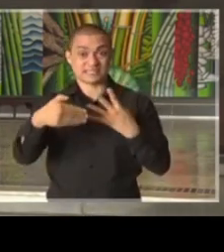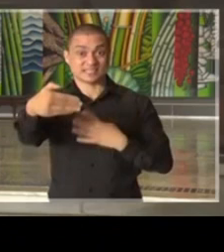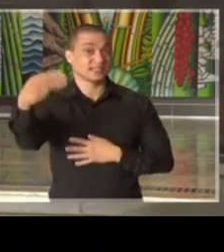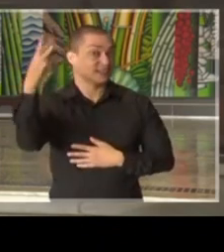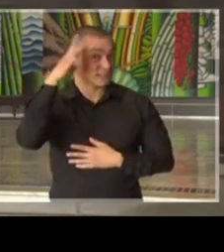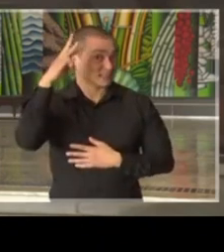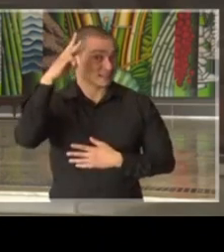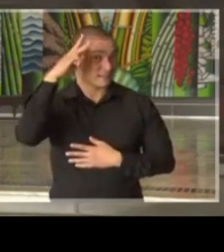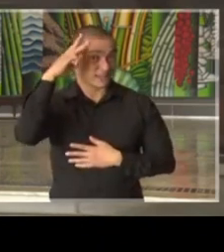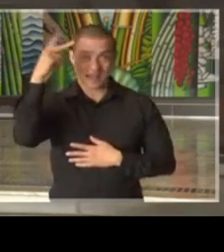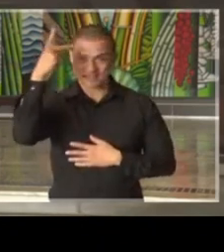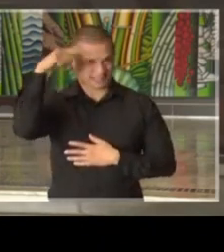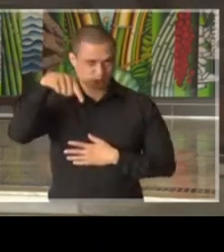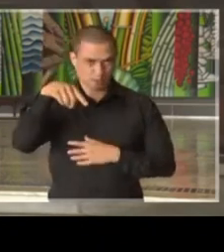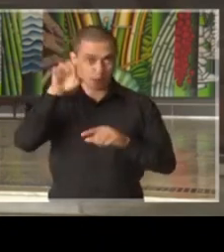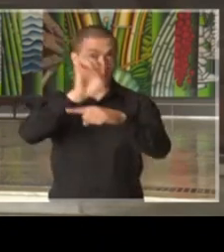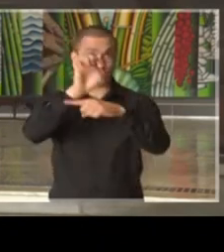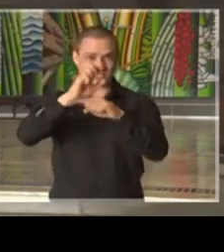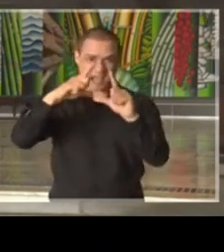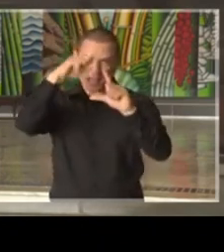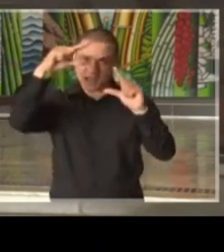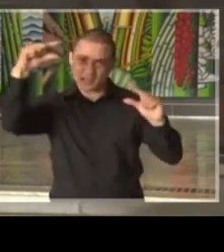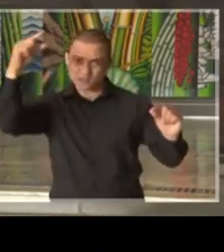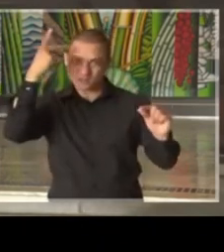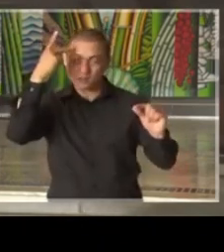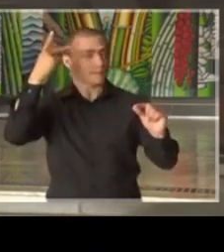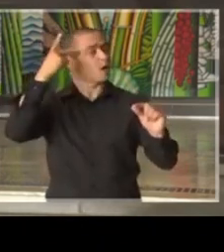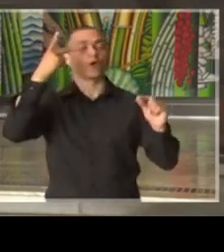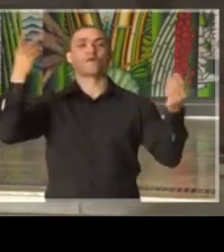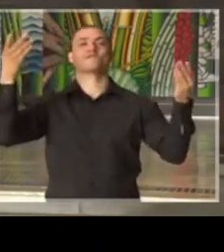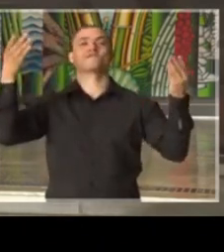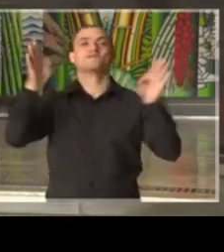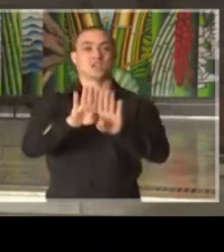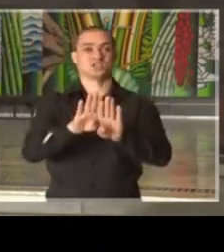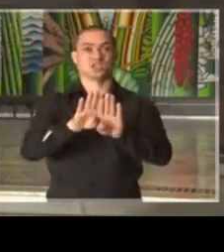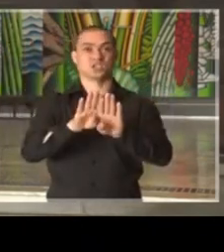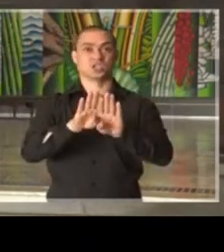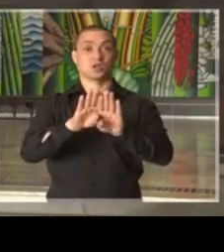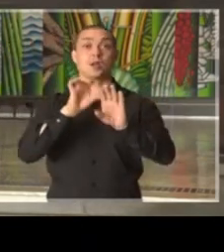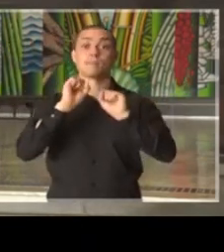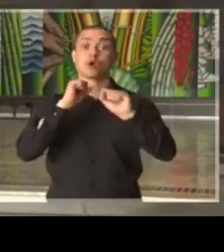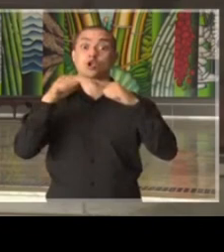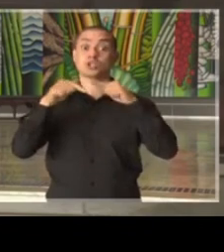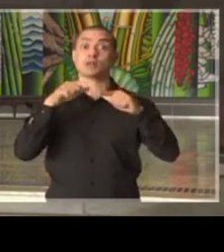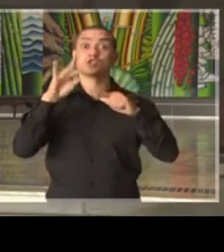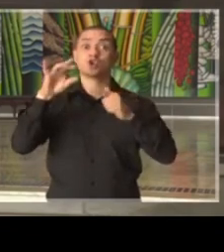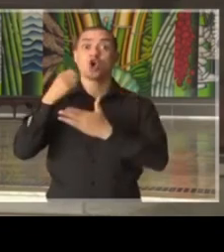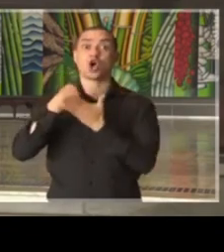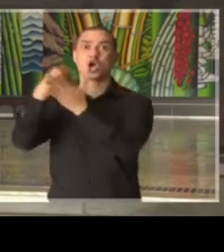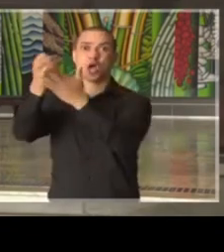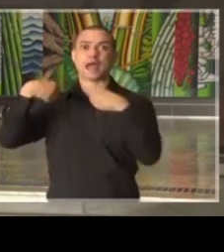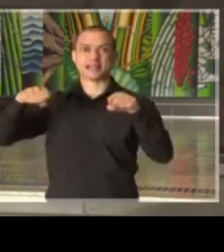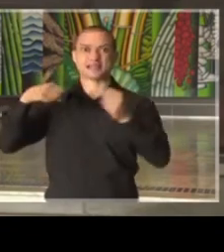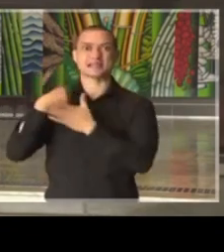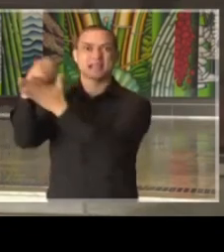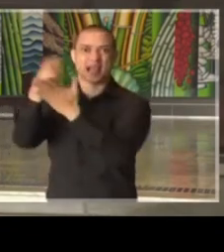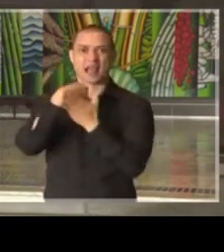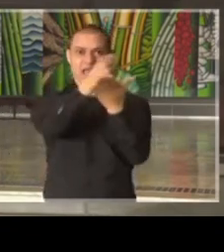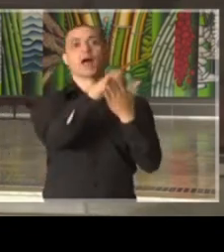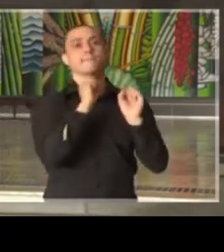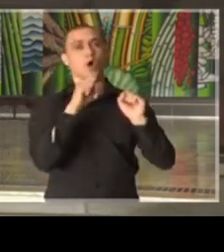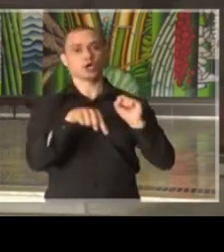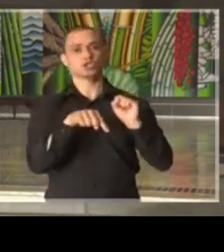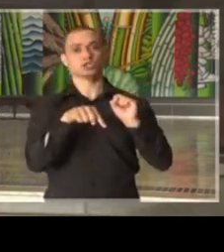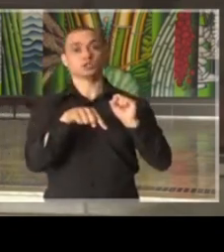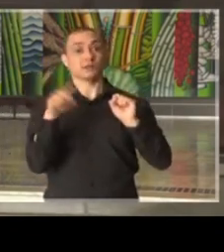em São Paulo, em todo o Estado de São Paulo, deverão fechar, poderão operar remotamente através do serviço de delivery